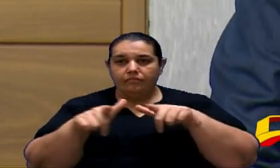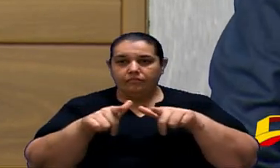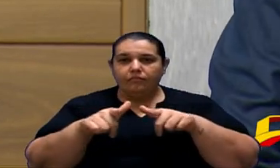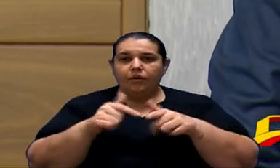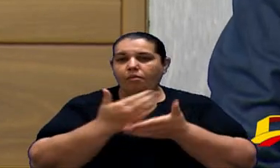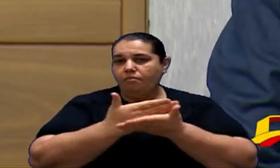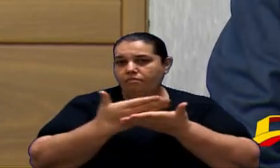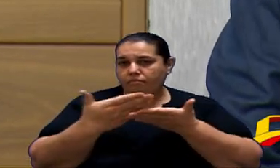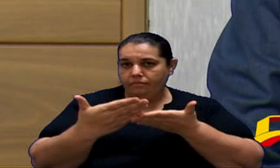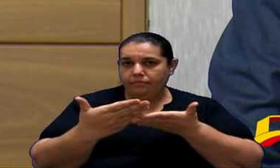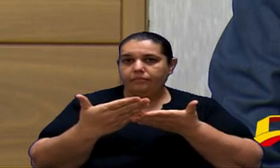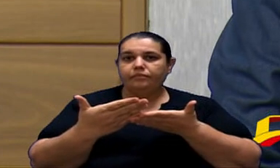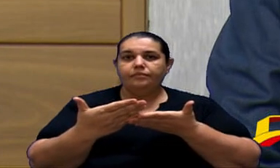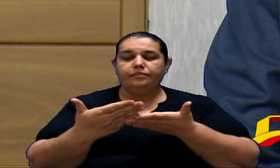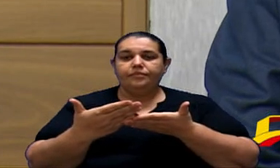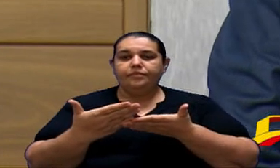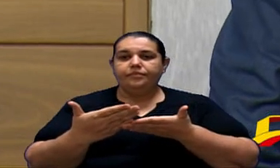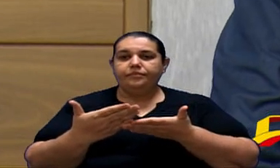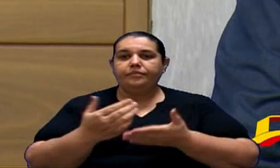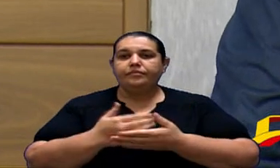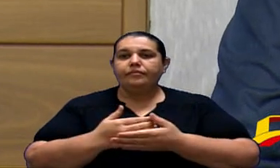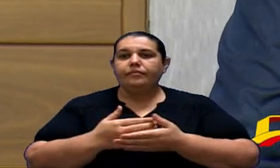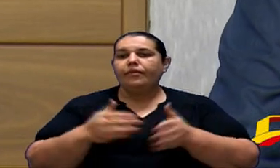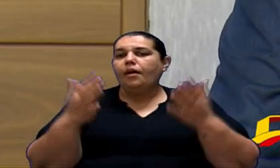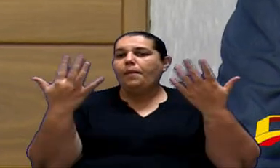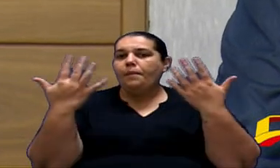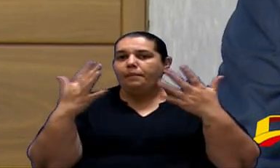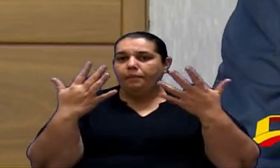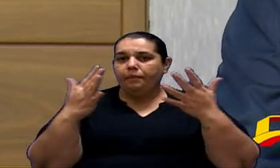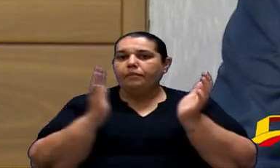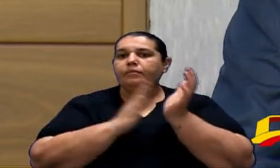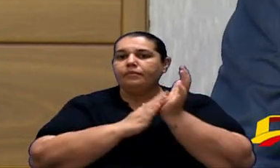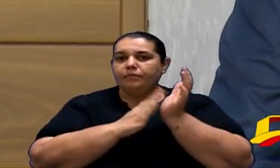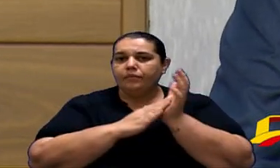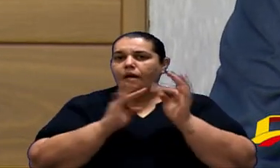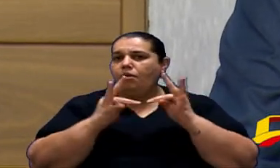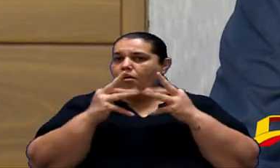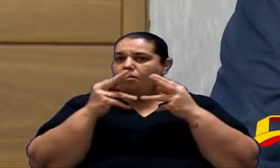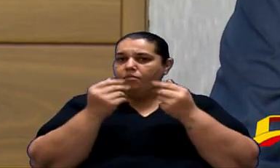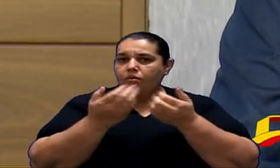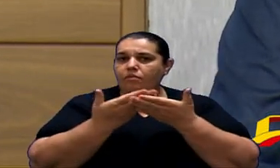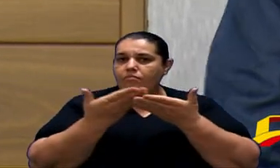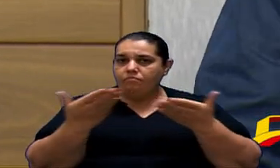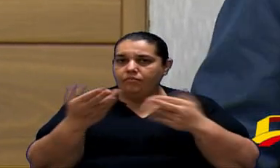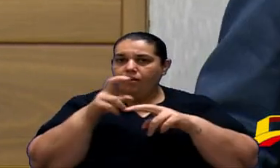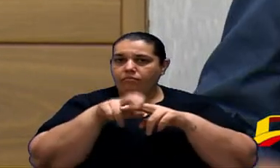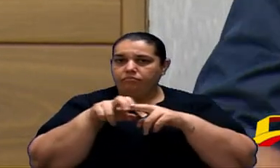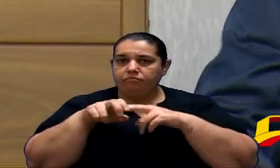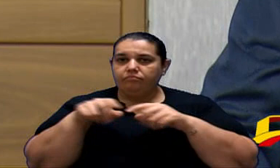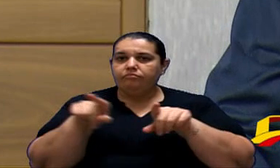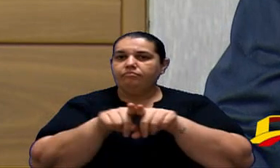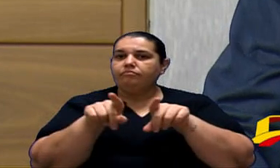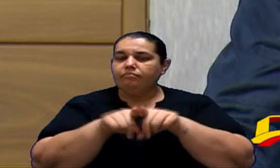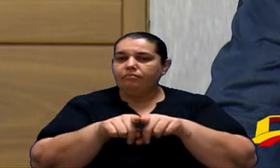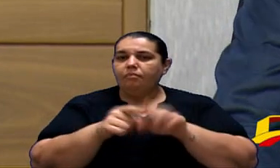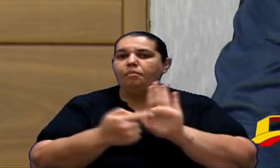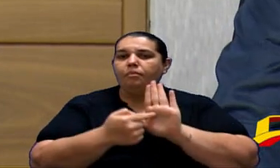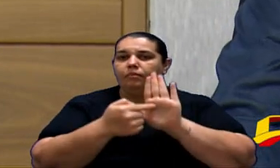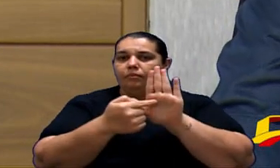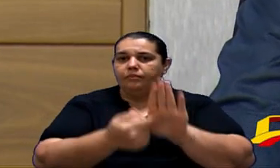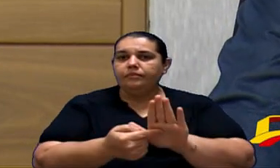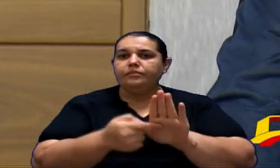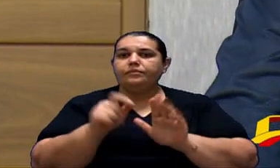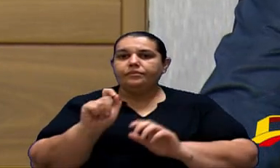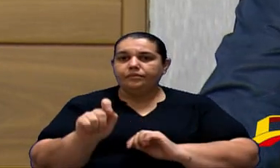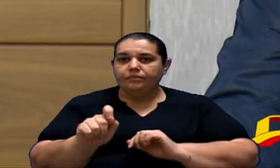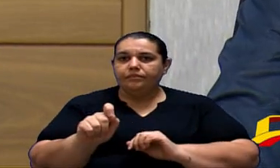iremos começar Quero parabenizar desde mão A todos que estão aqui Porque isso demonstra Que